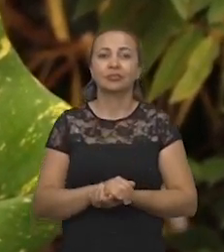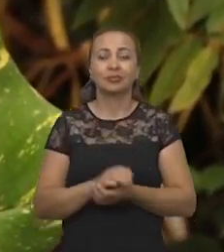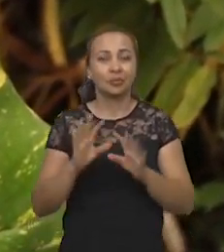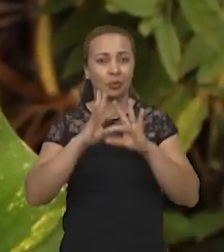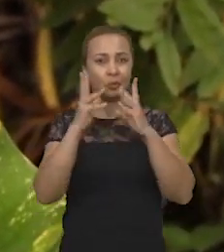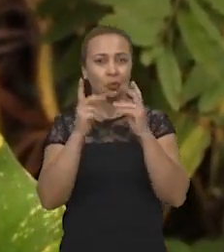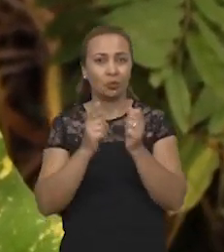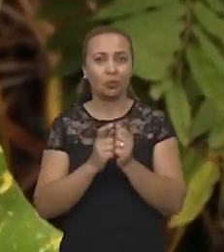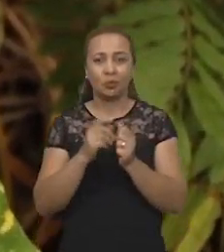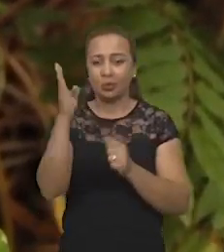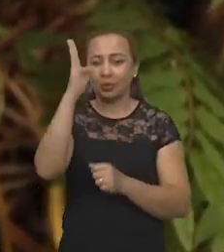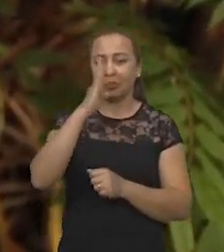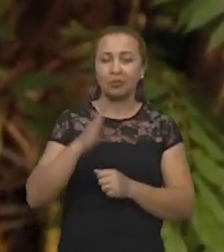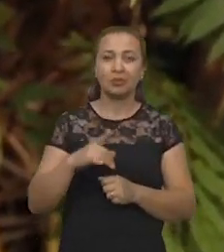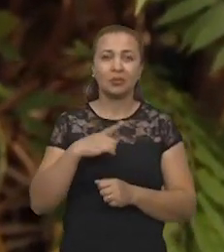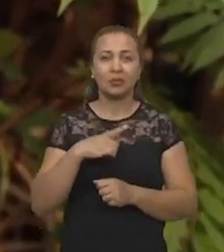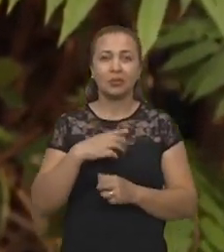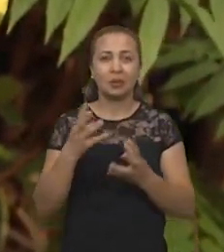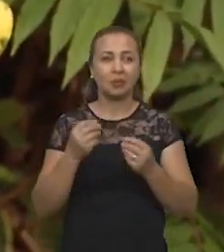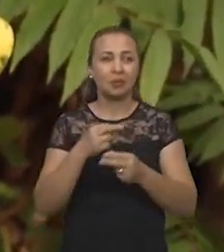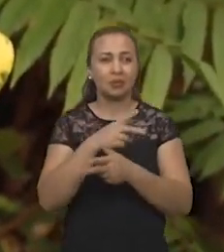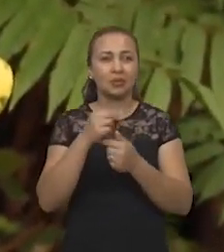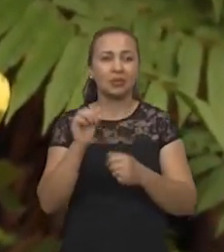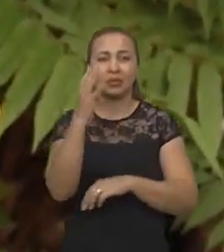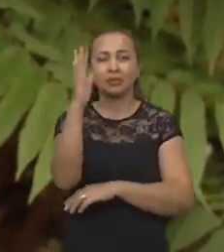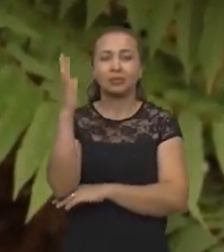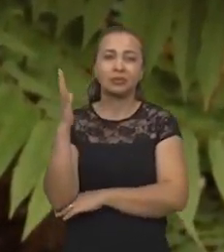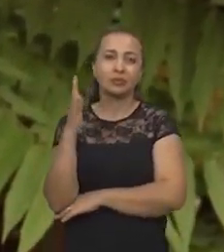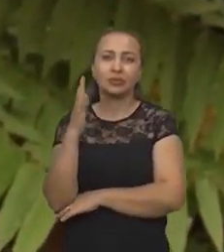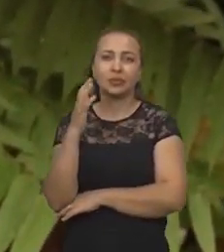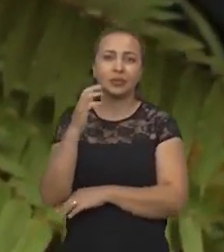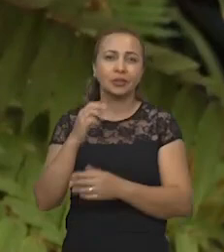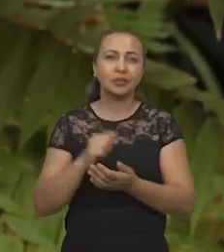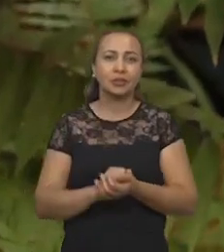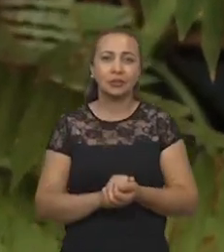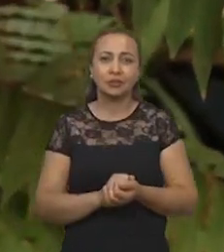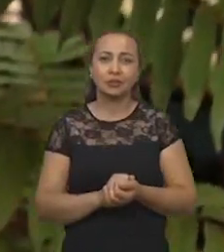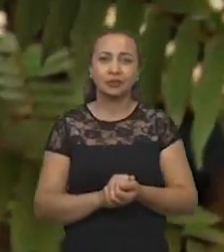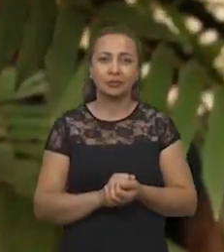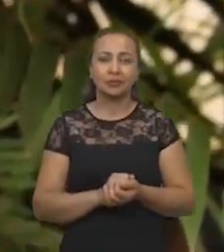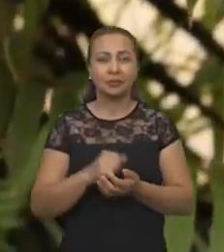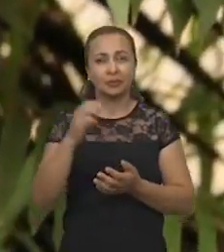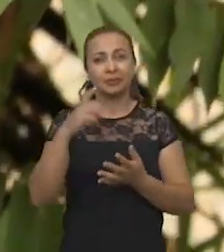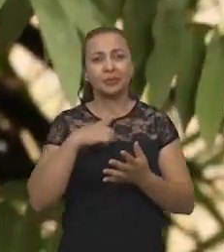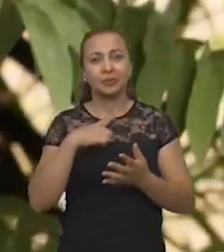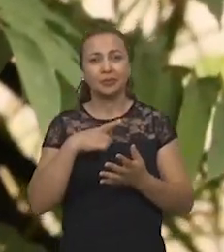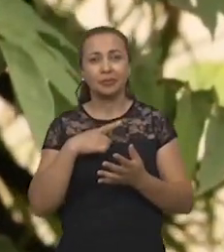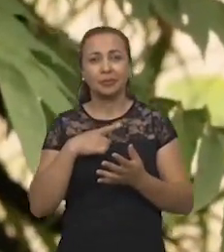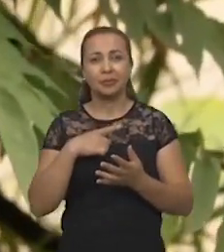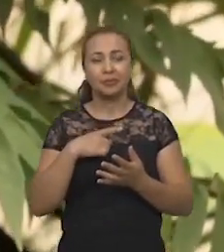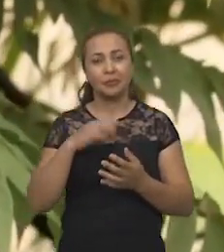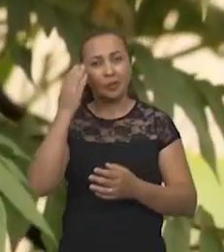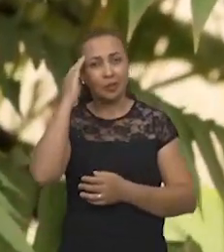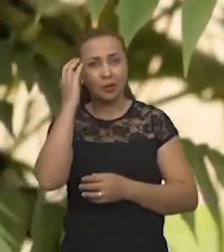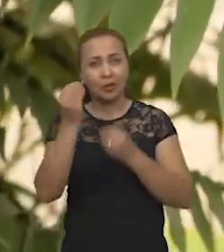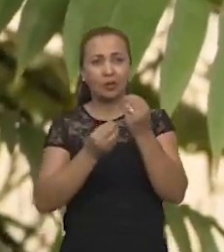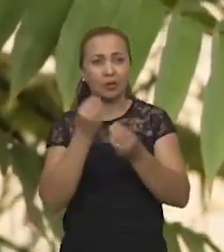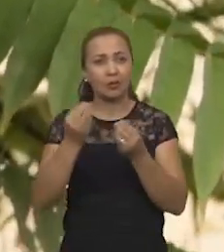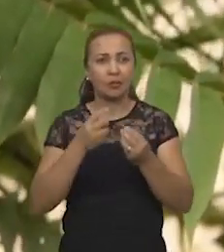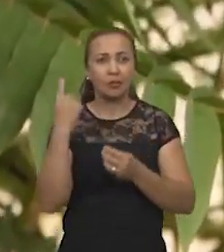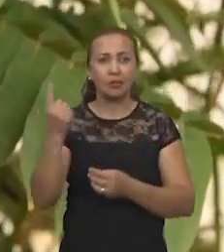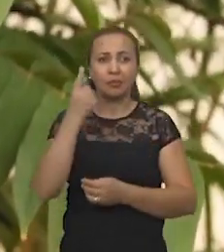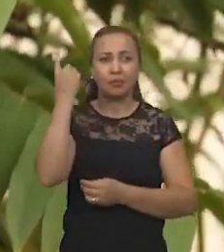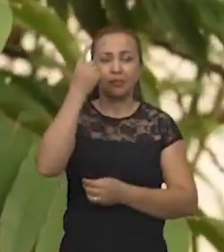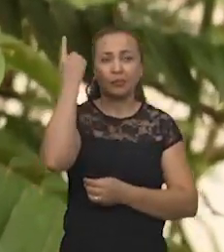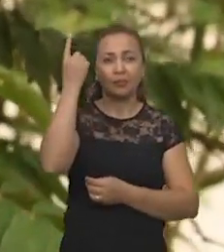Contudo, apesar do Brasil deter a maior biodiversidade vegetal do planeta e as plantas medicinais brasileiras serem consideradas como